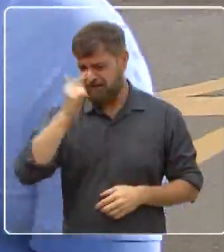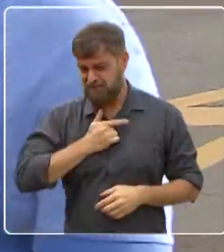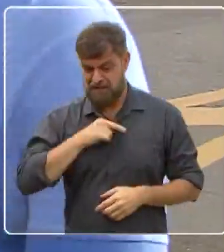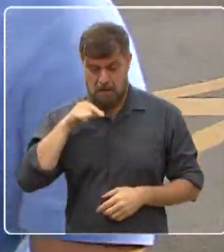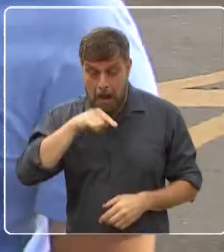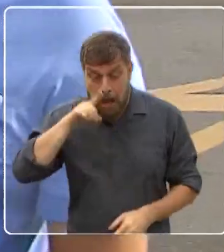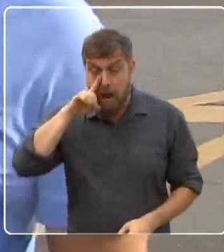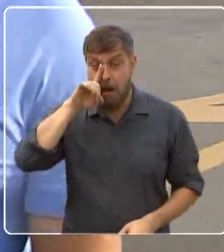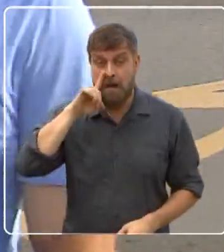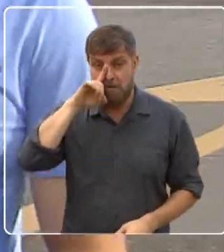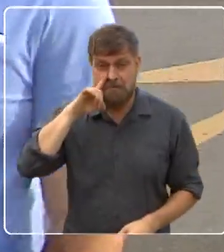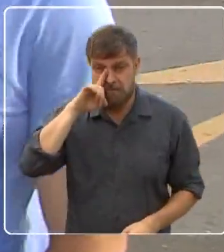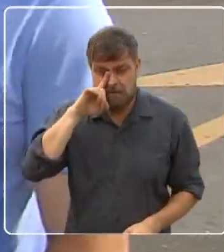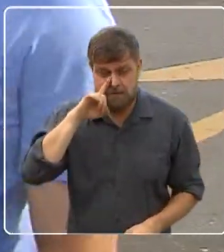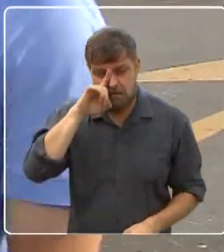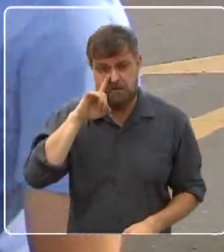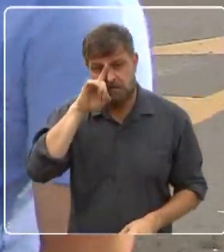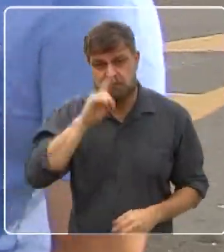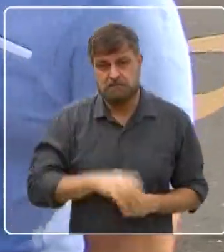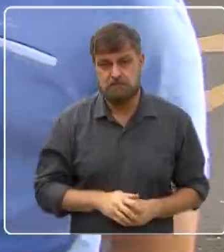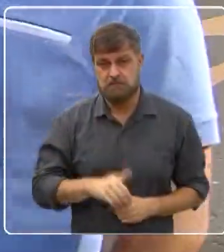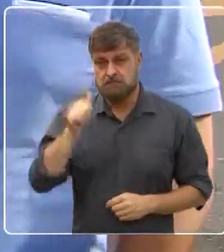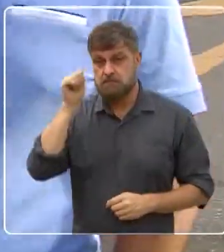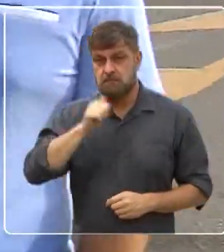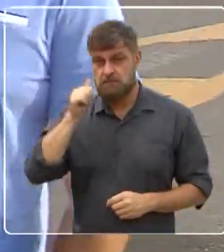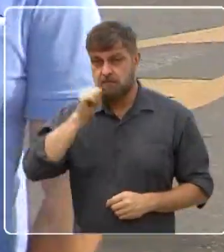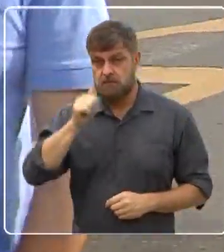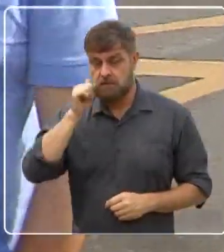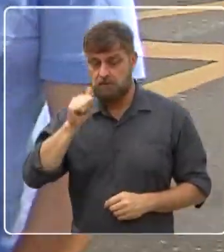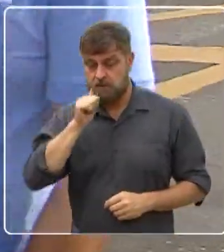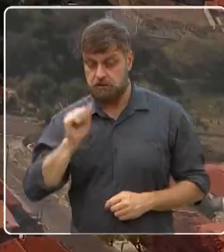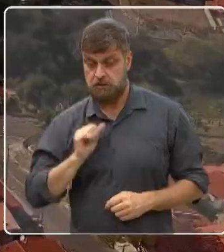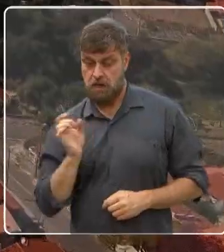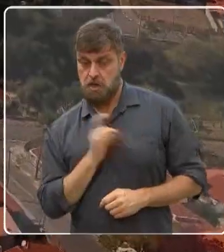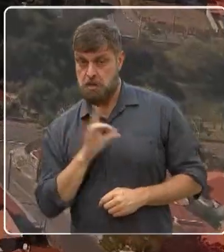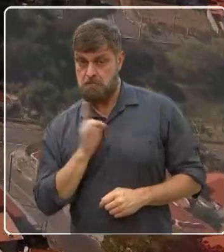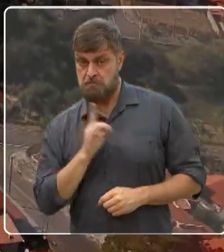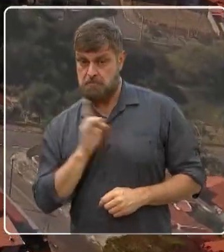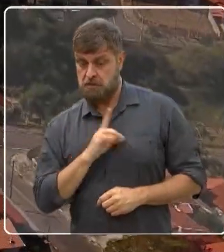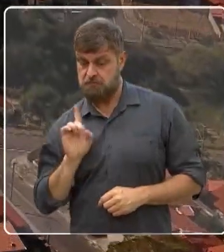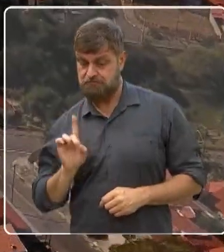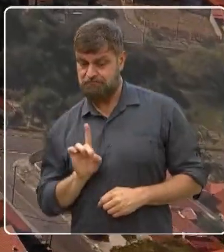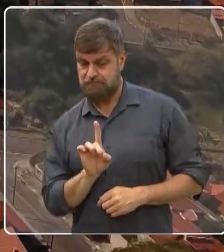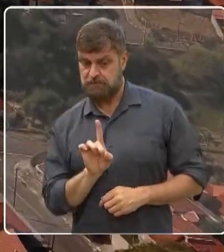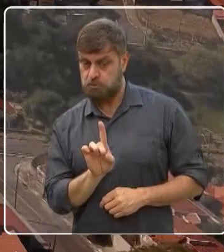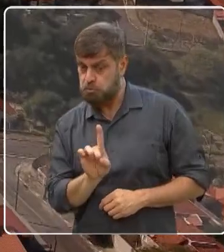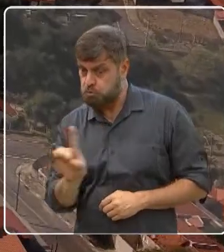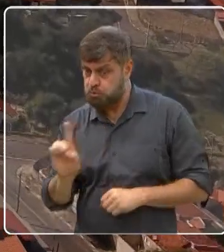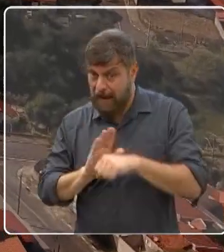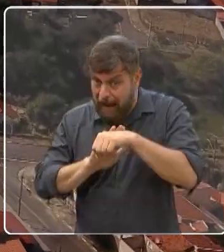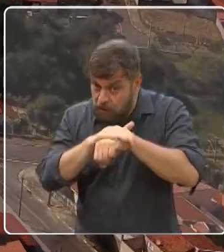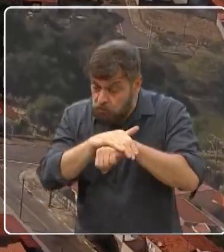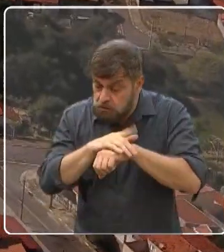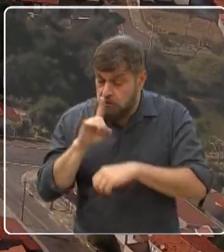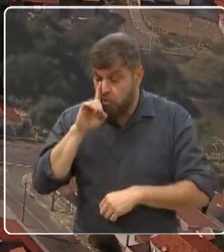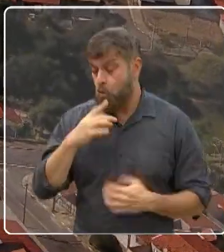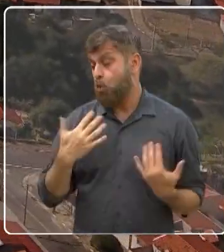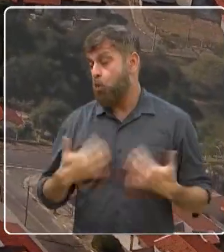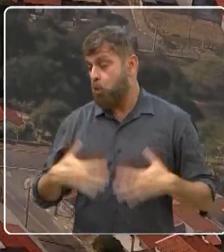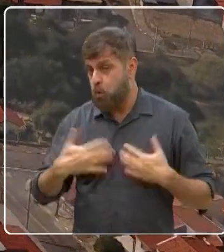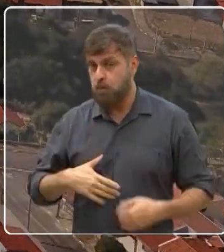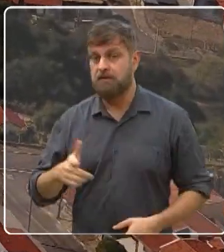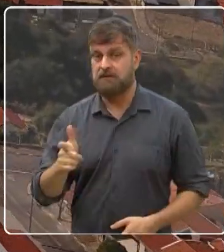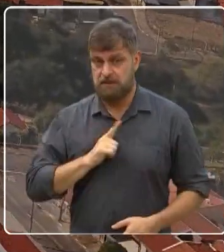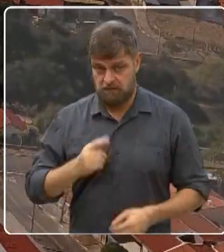Era até perigoso, as mulheres em geral, assim, tinham muito medo de passar por ali à noite. Já teve até